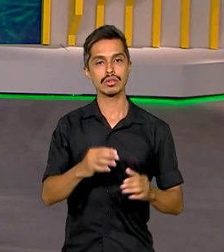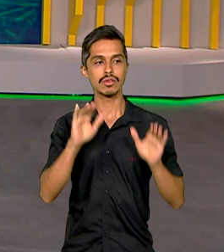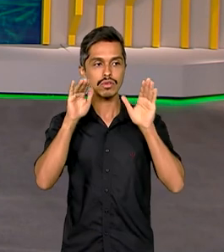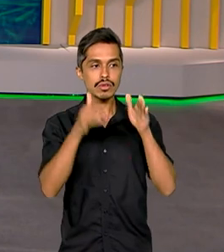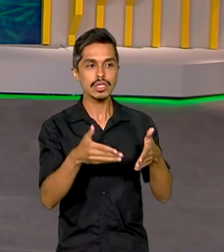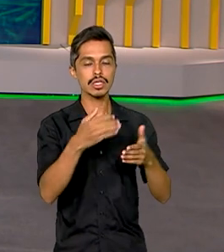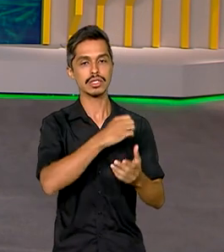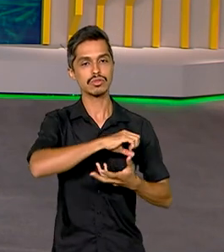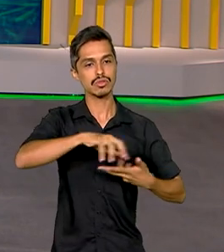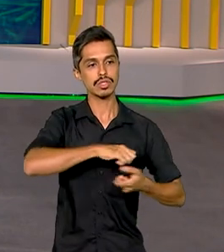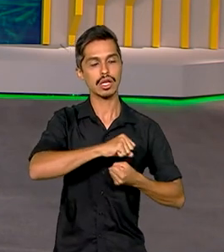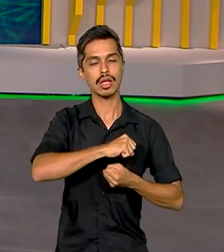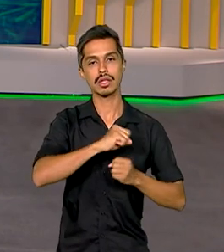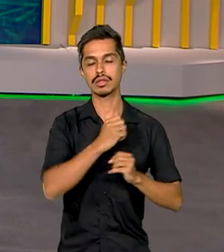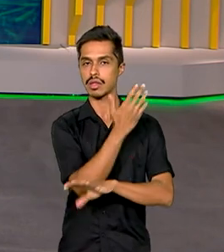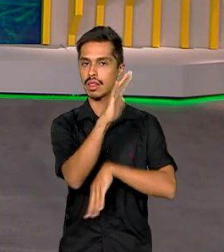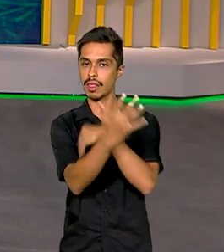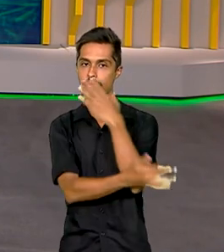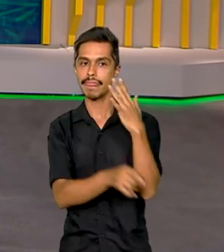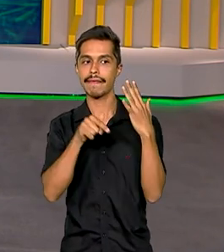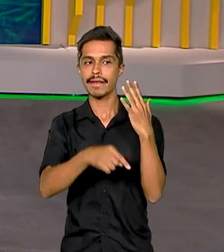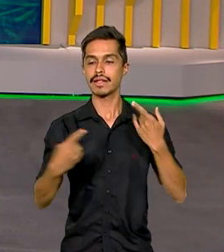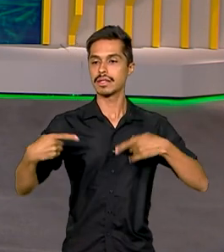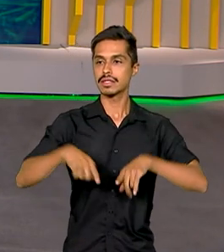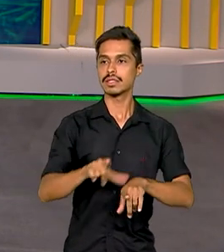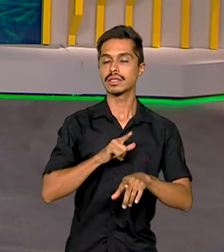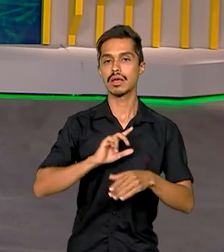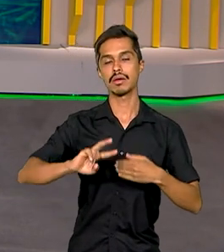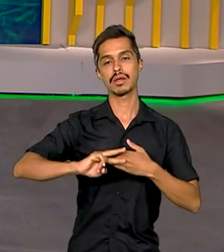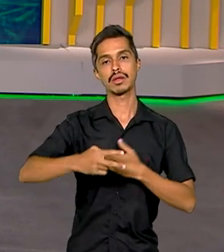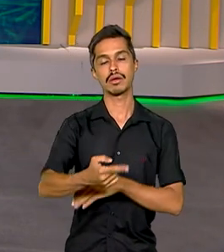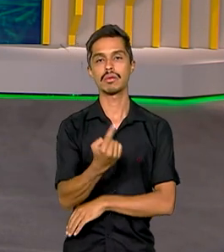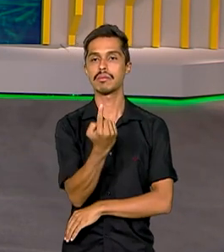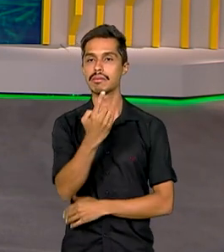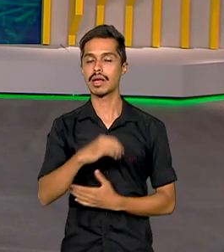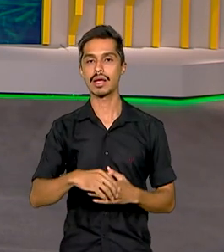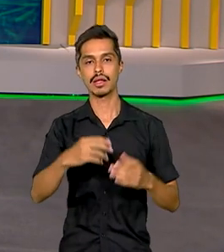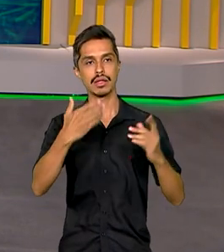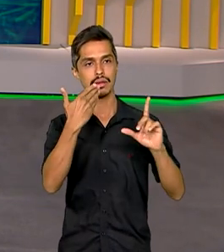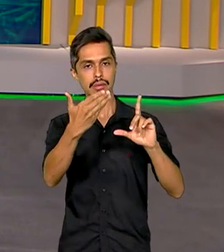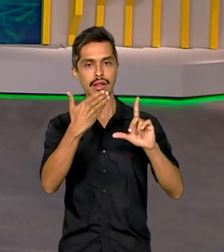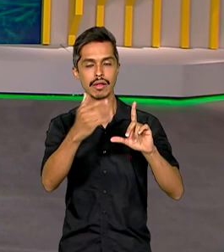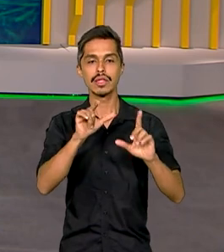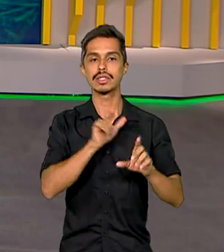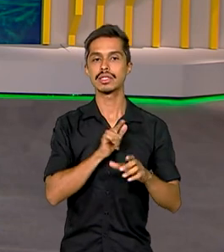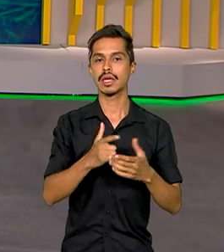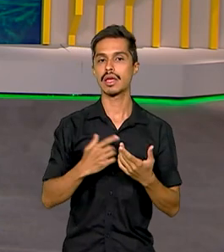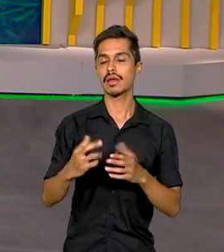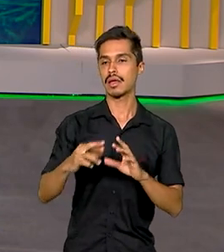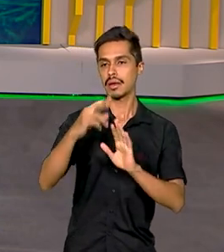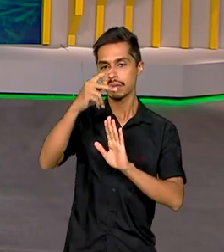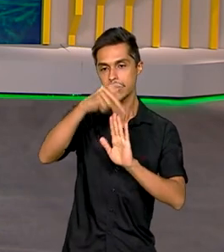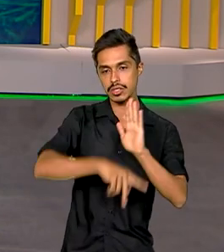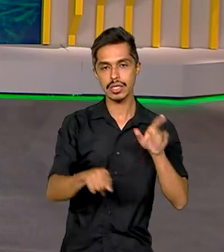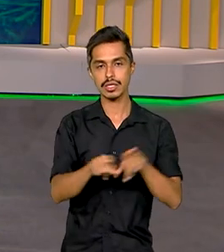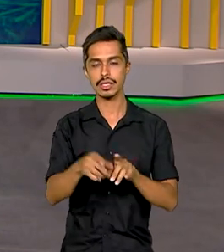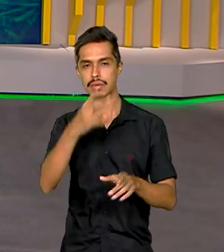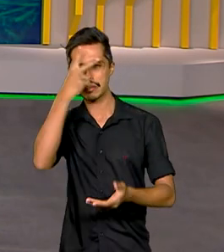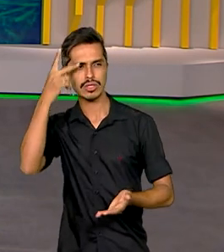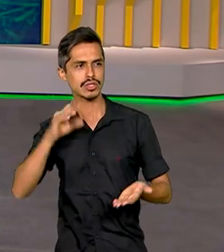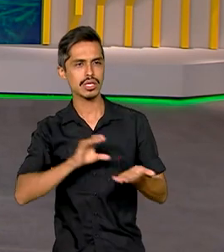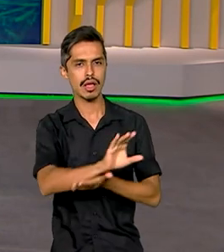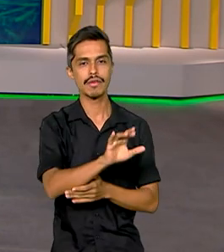ambiental. E dessa parceria vai resultar uma plataforma que vai reunir projetos e investidores. Mas quem tem todos os